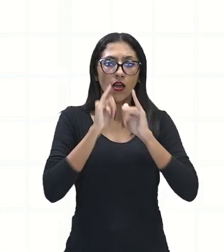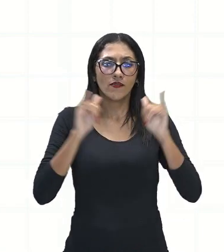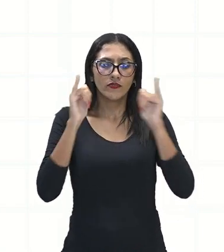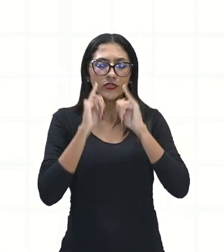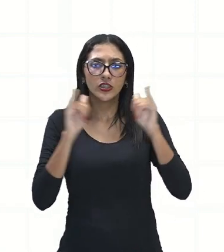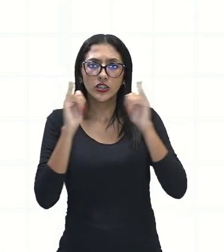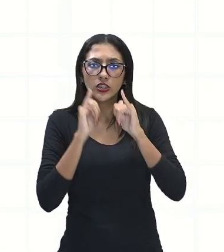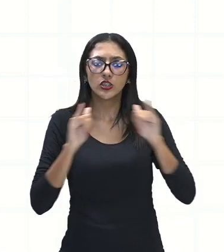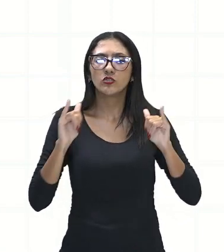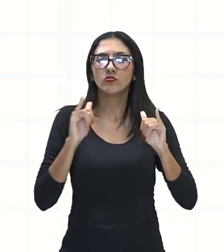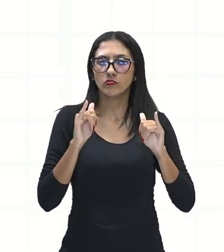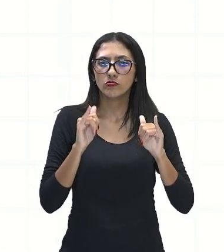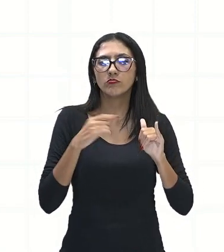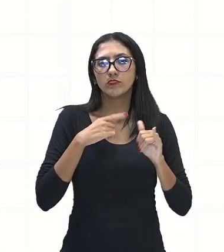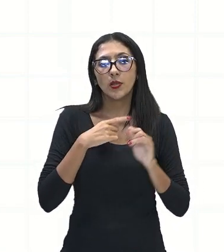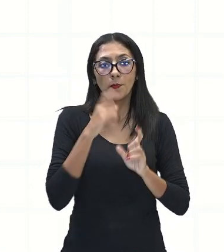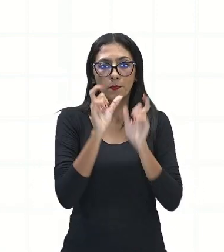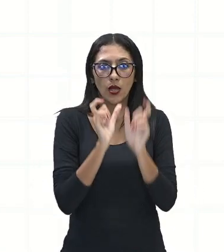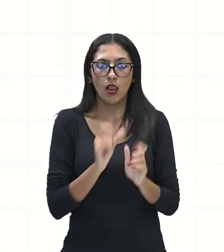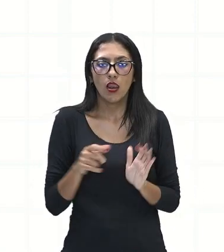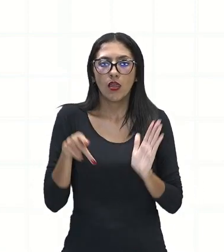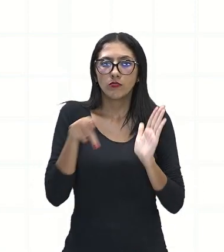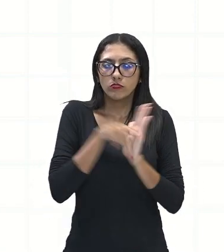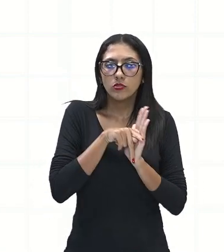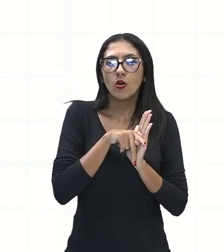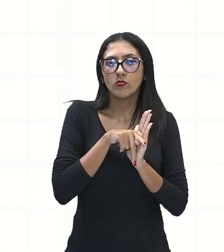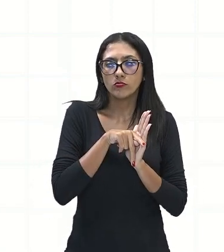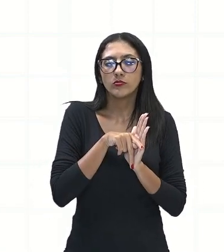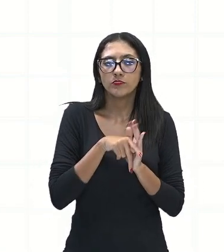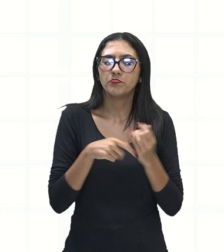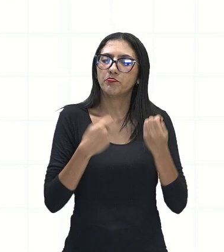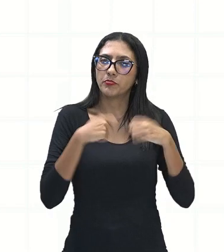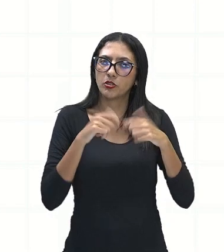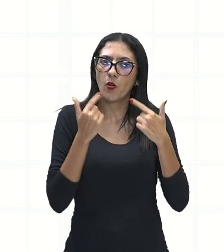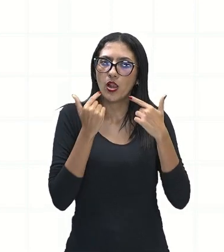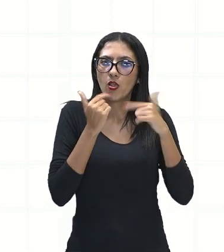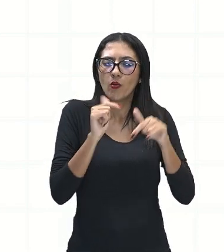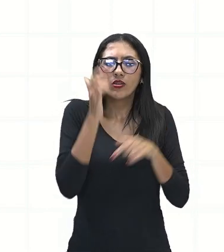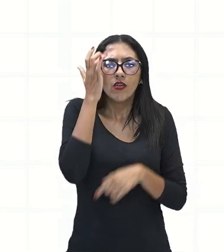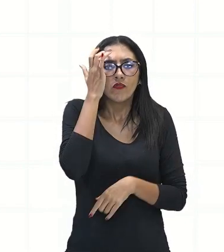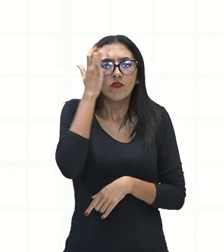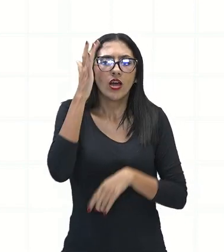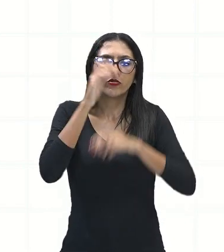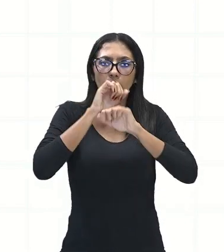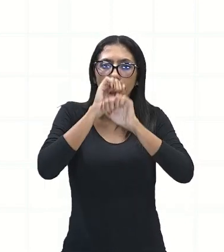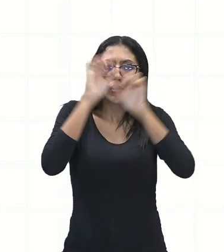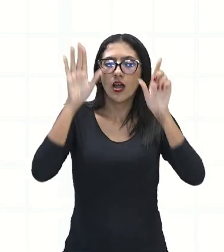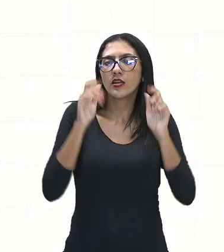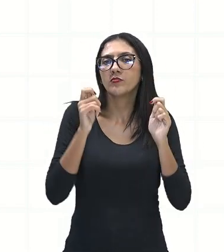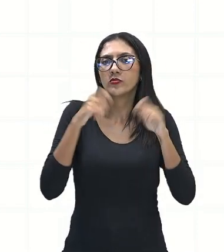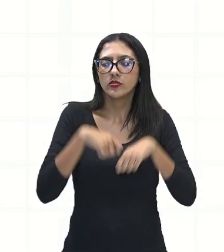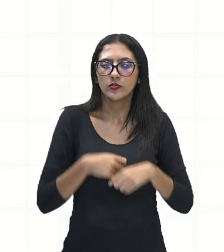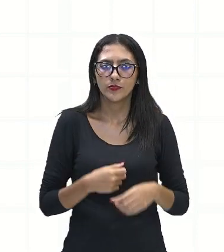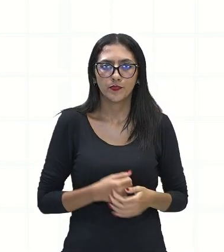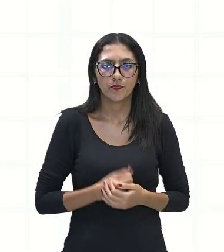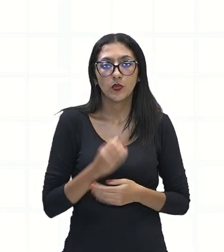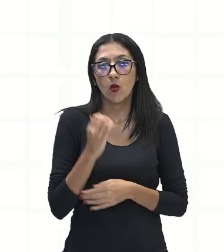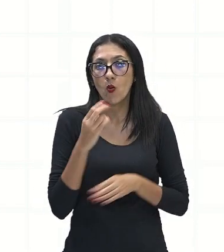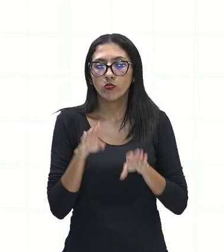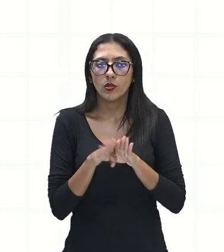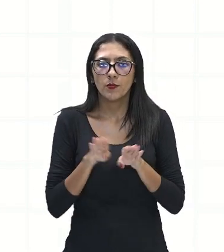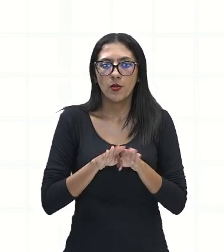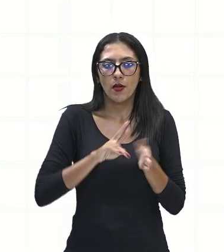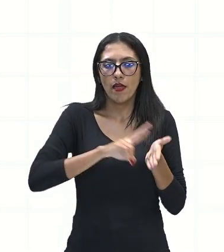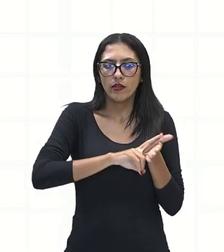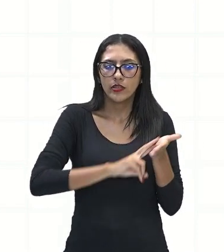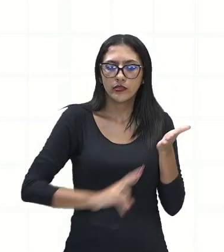notícia, né? Então, você precisa usar uma linguagem clara. Quando você vai fazer uma redação, você tem que